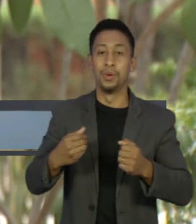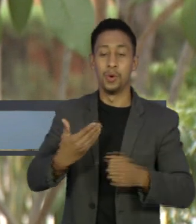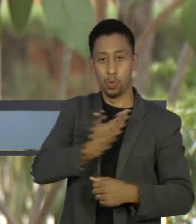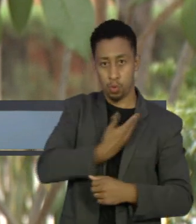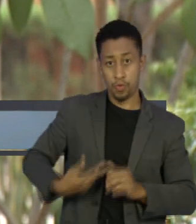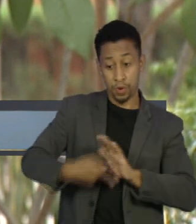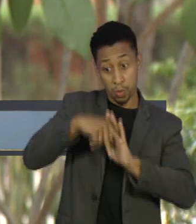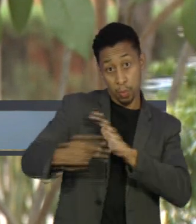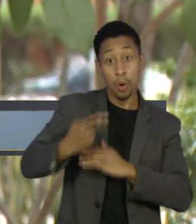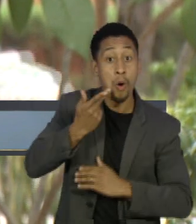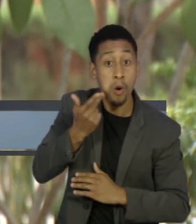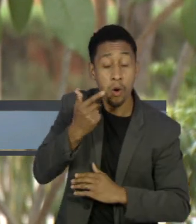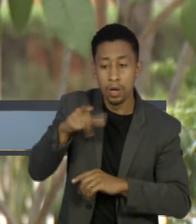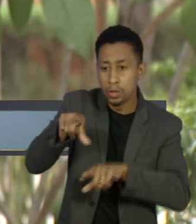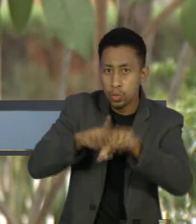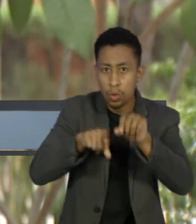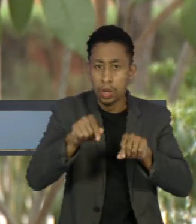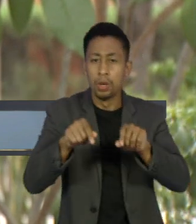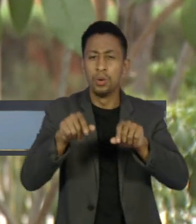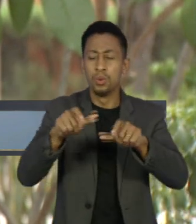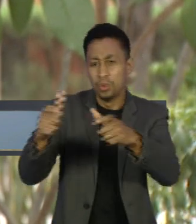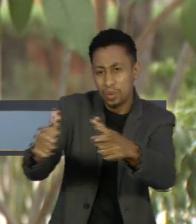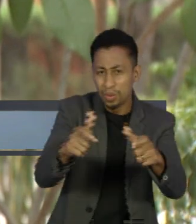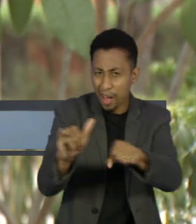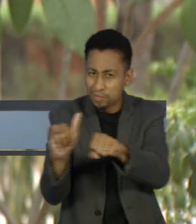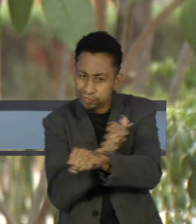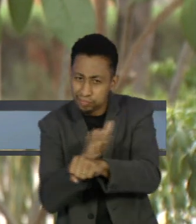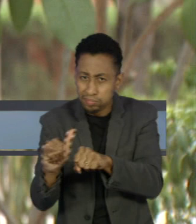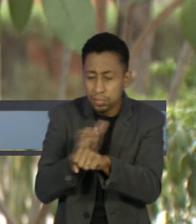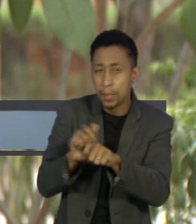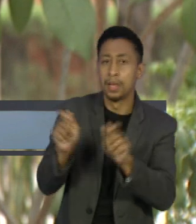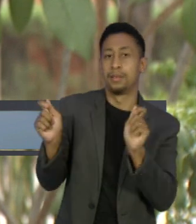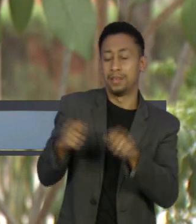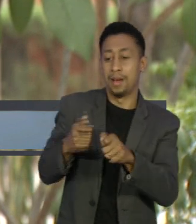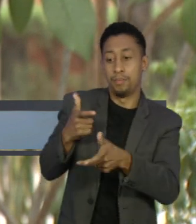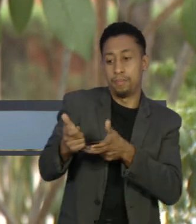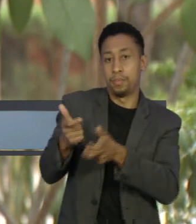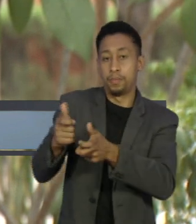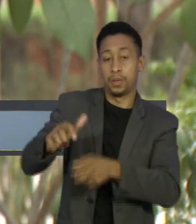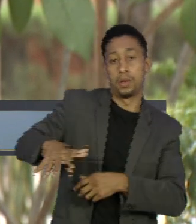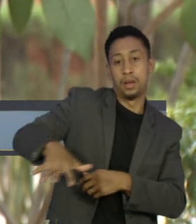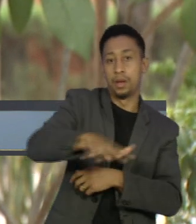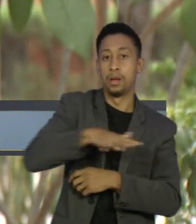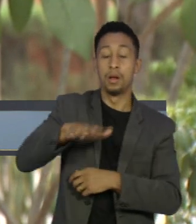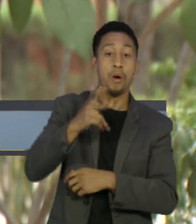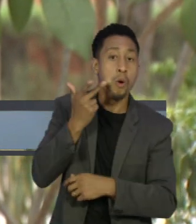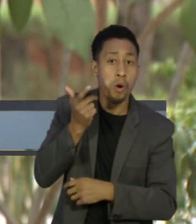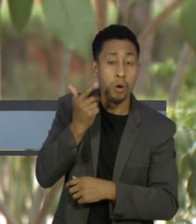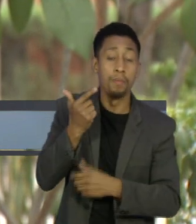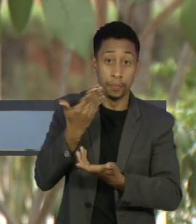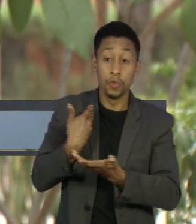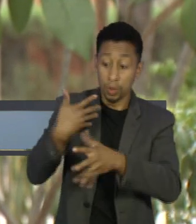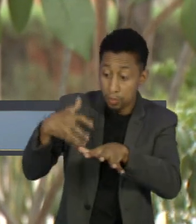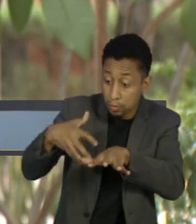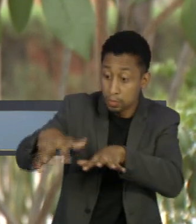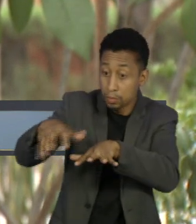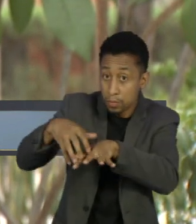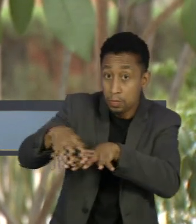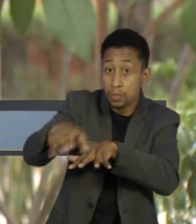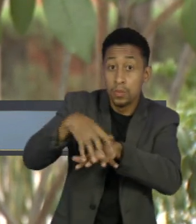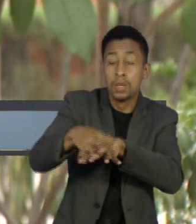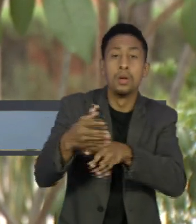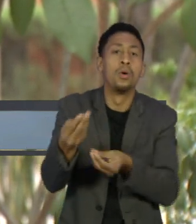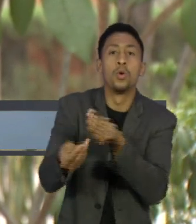como locais estratégicos para distribuição regular em todo o território cearense. Essa distribuição, inclusive, vai acontecer por meio de